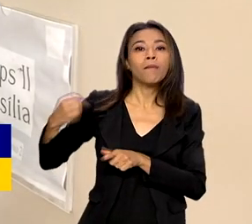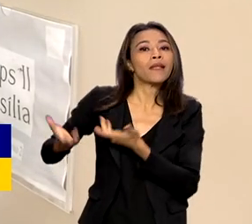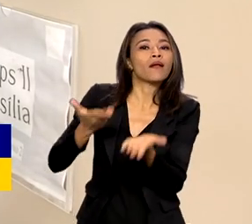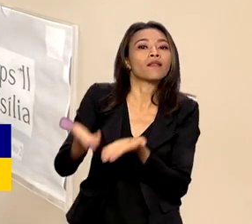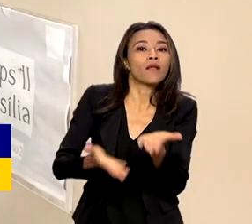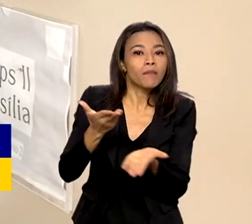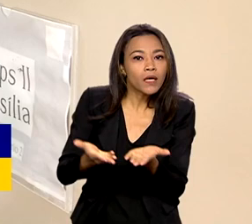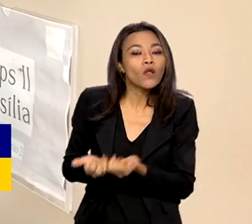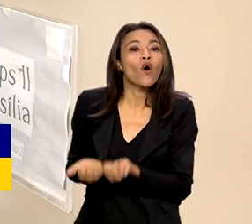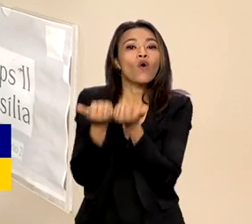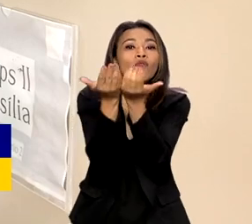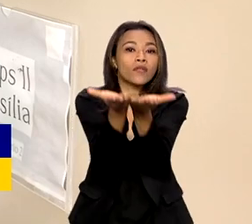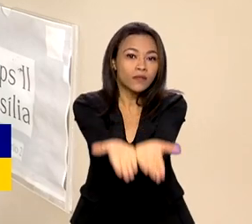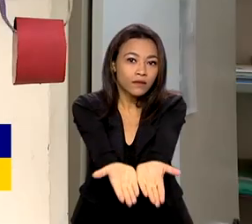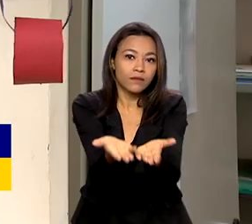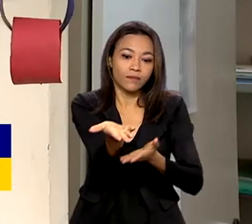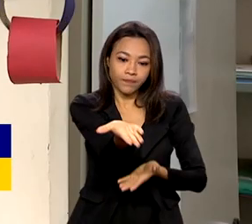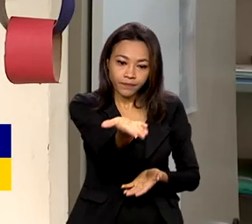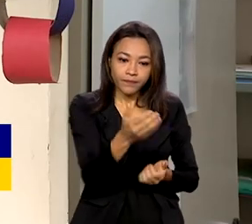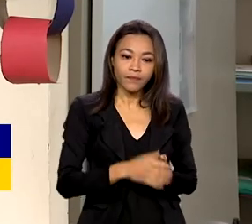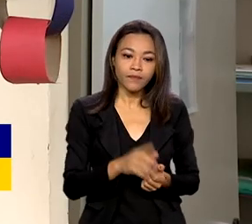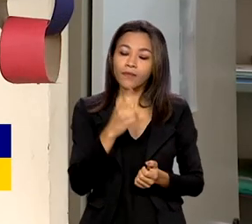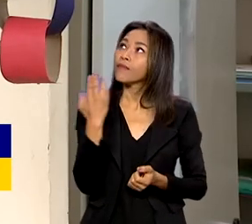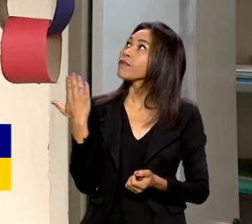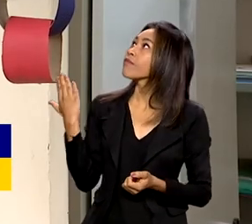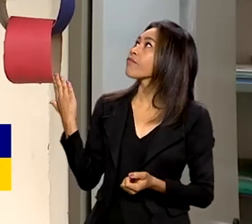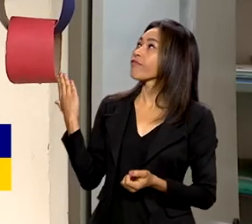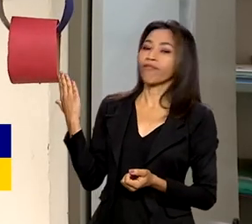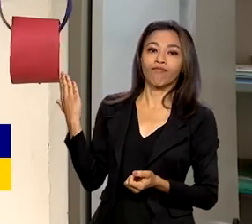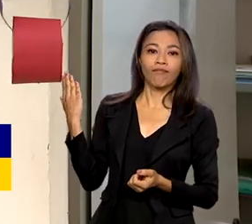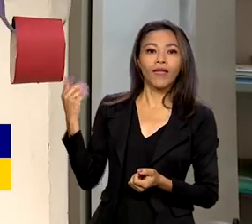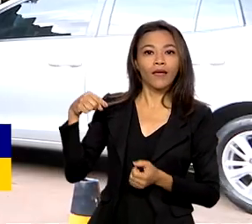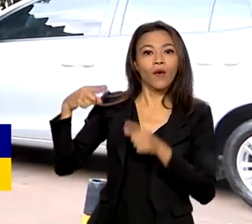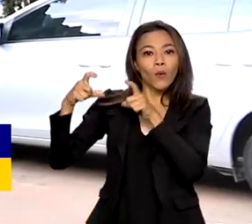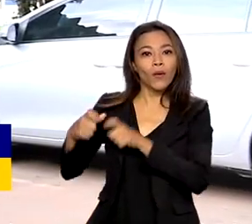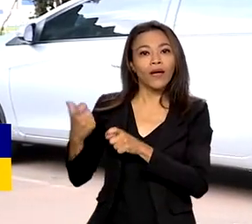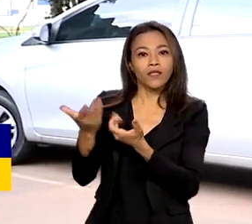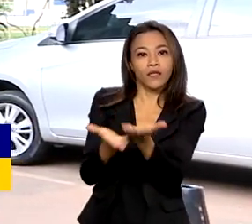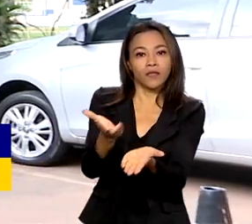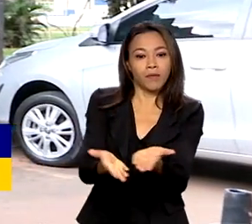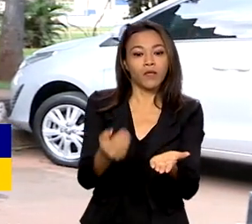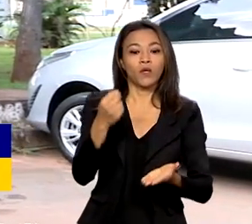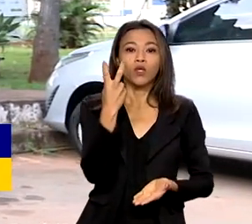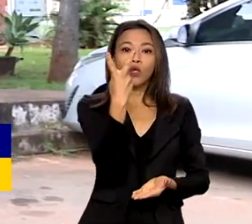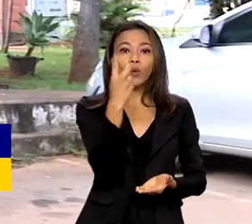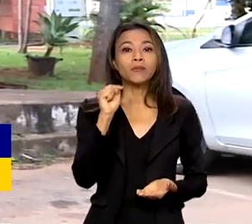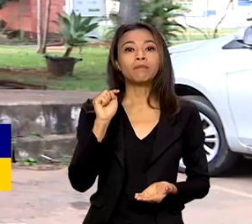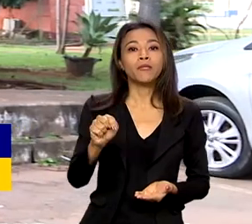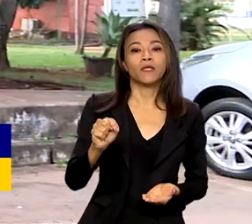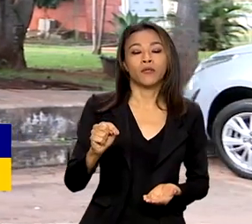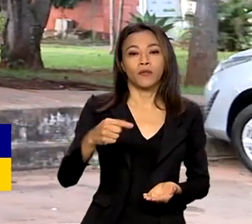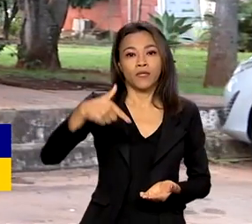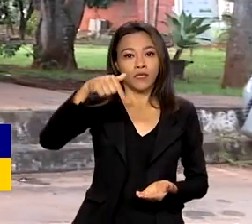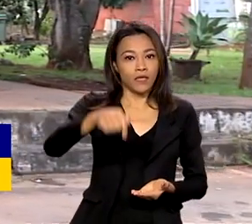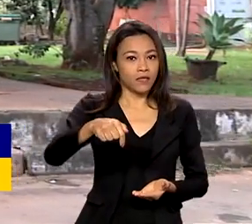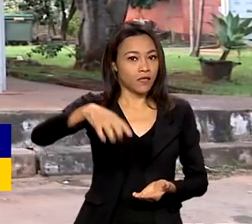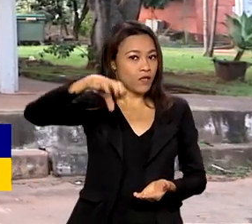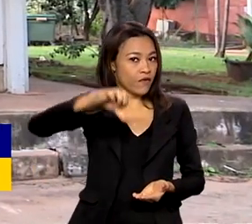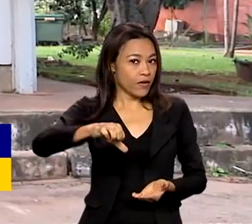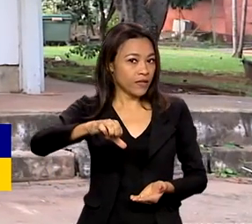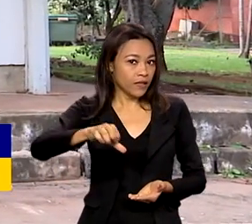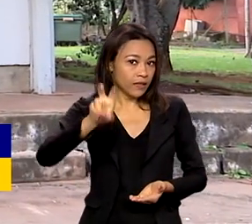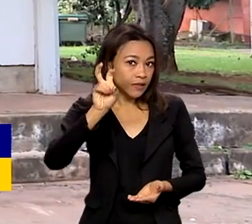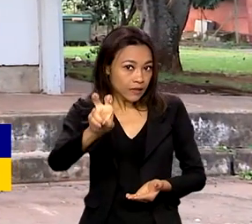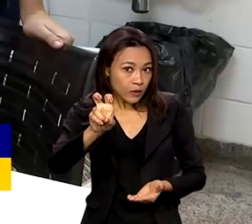com tratamento oferecido nos CAPS, os Centros de Atenção Psicossocial. São 2.795 CAPS